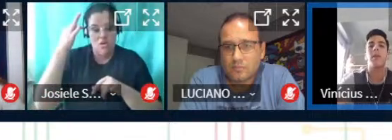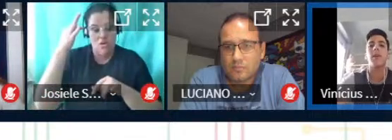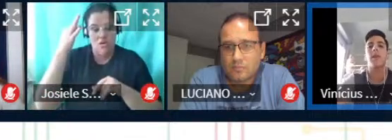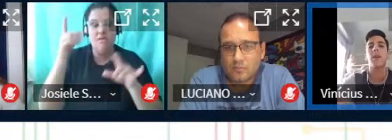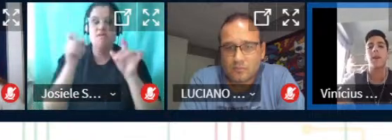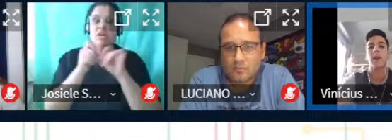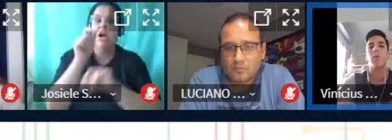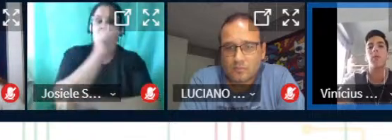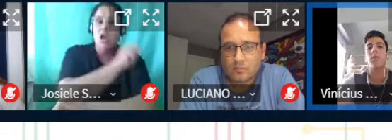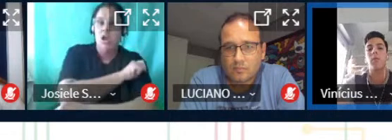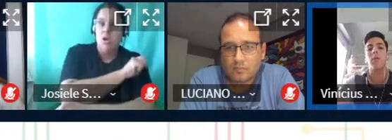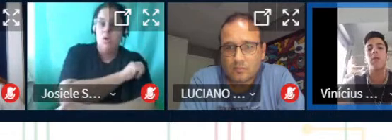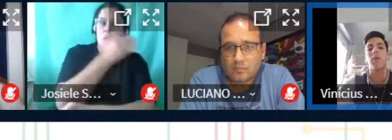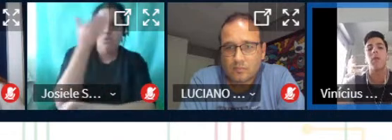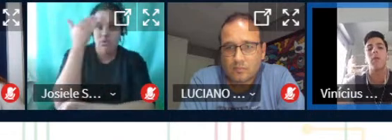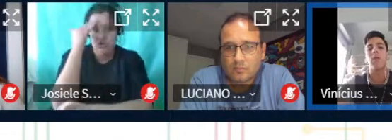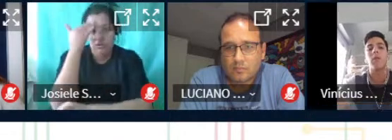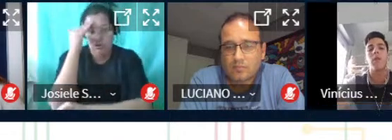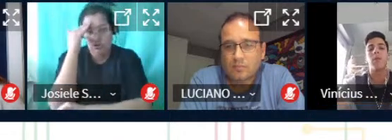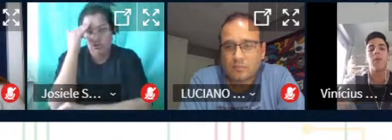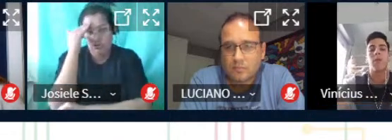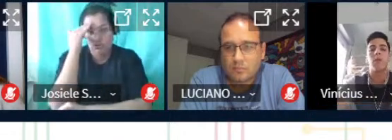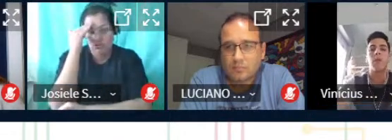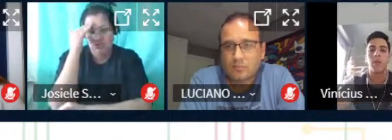com que o aluno entenda aquele conteúdo